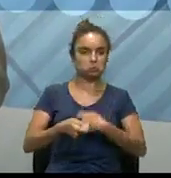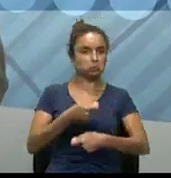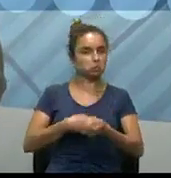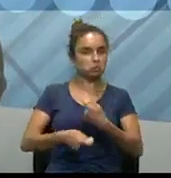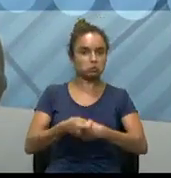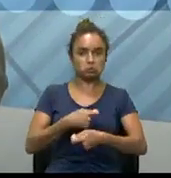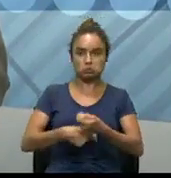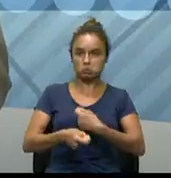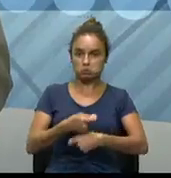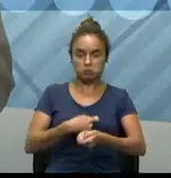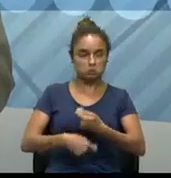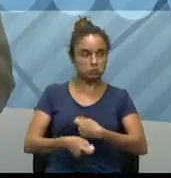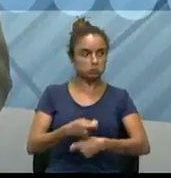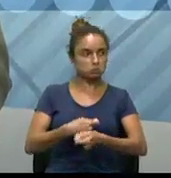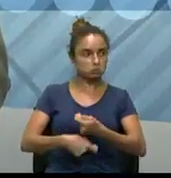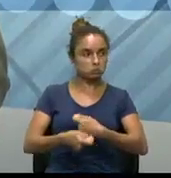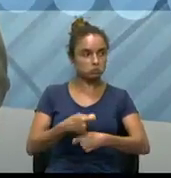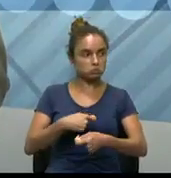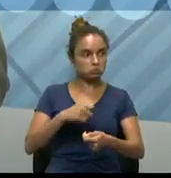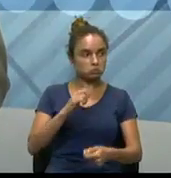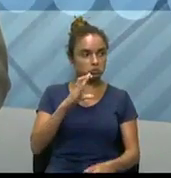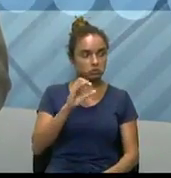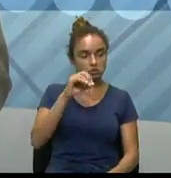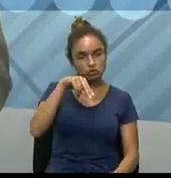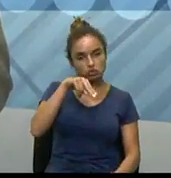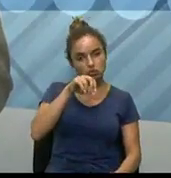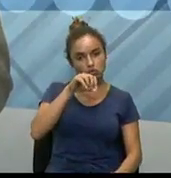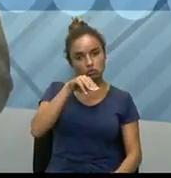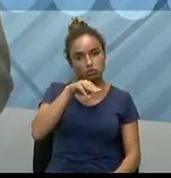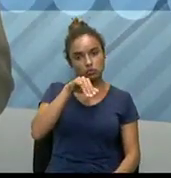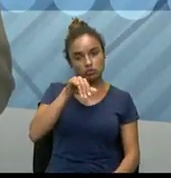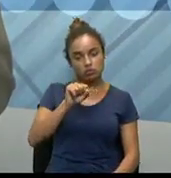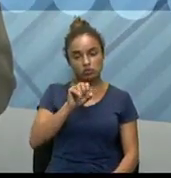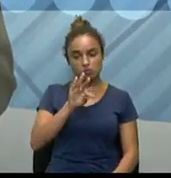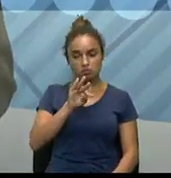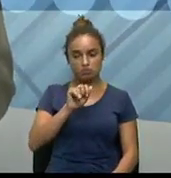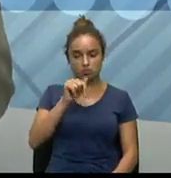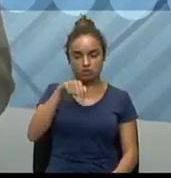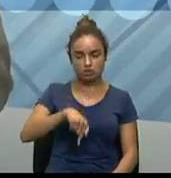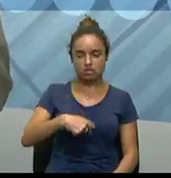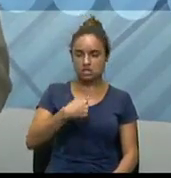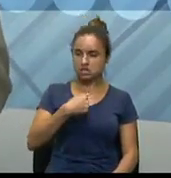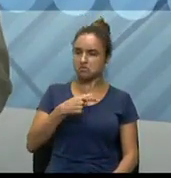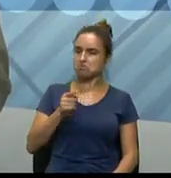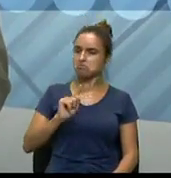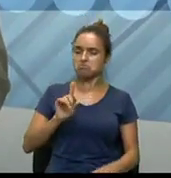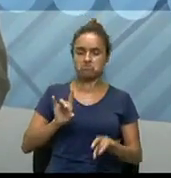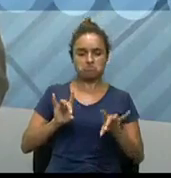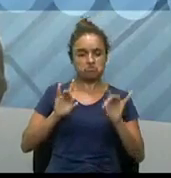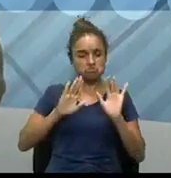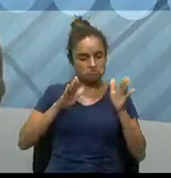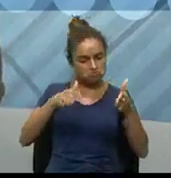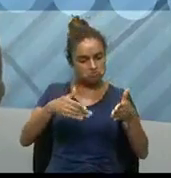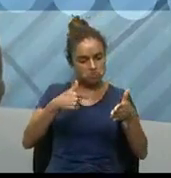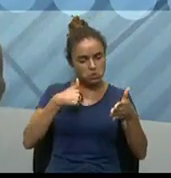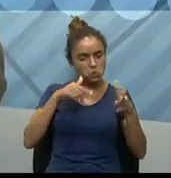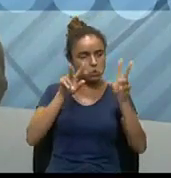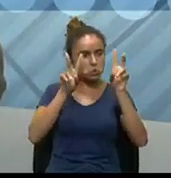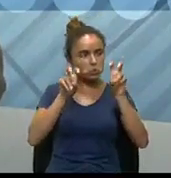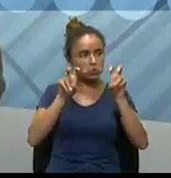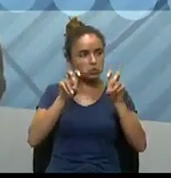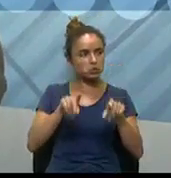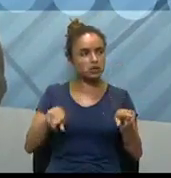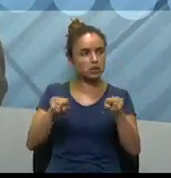né? Não sou tão, digamos assim, vou falar especialista no tema, mas aí eu tive,